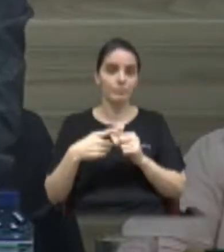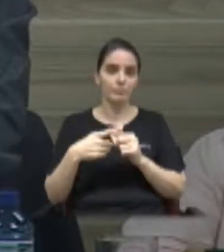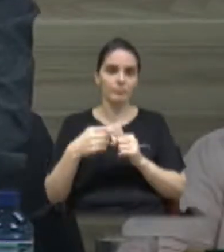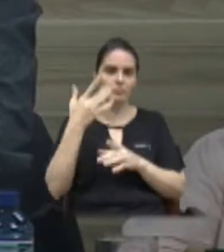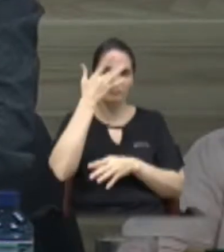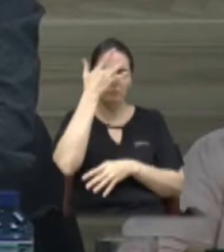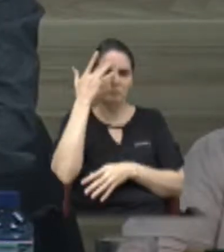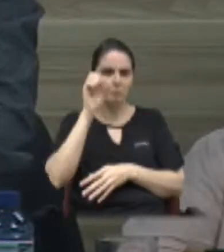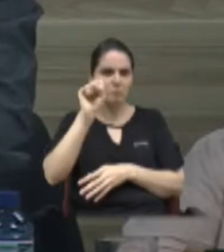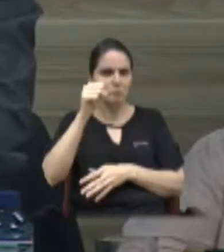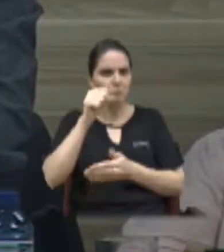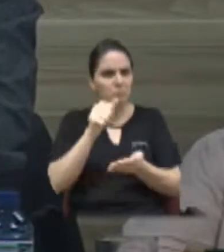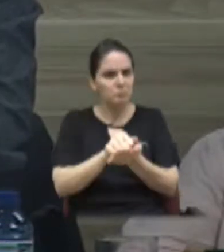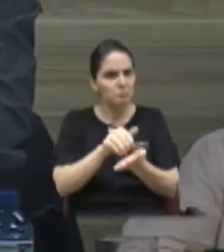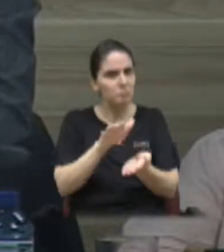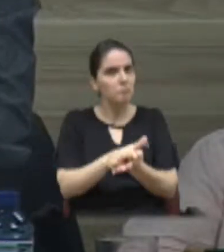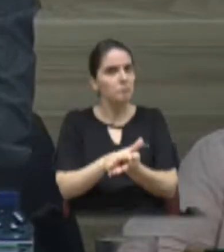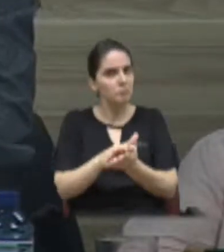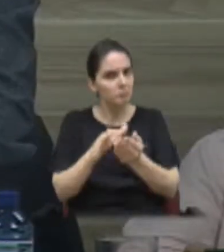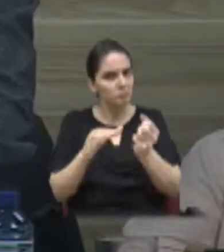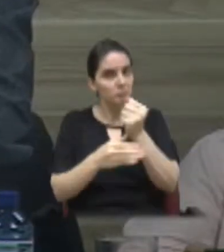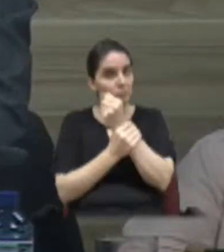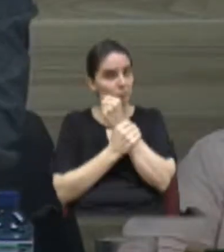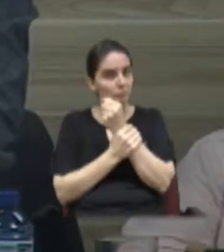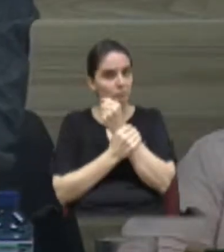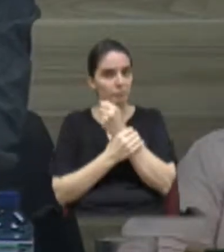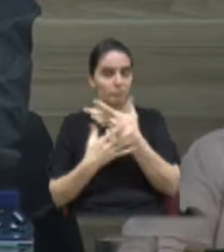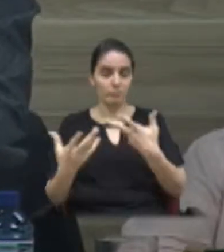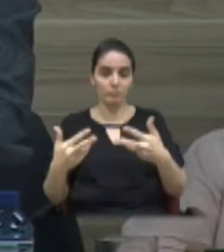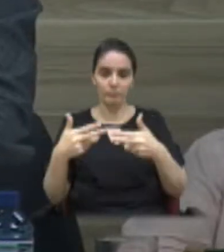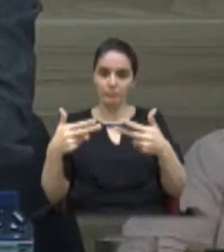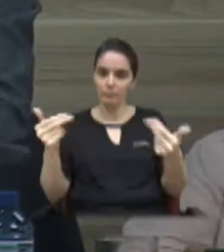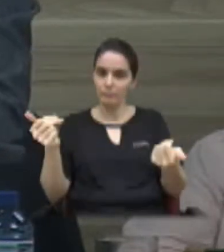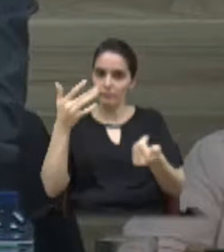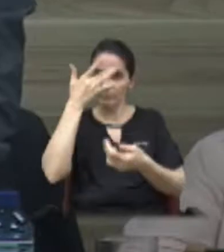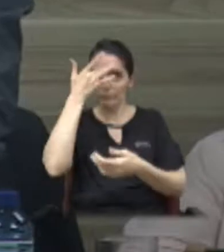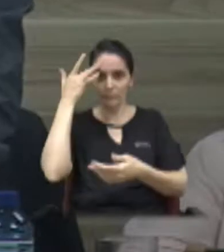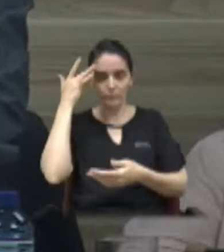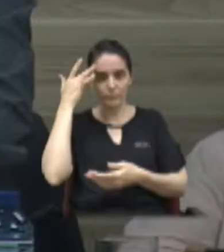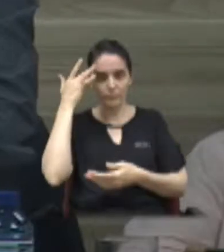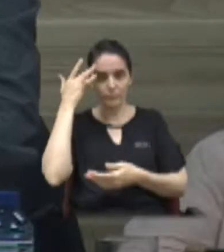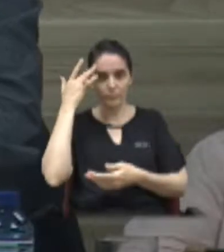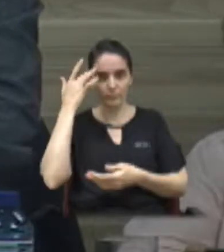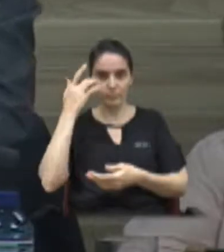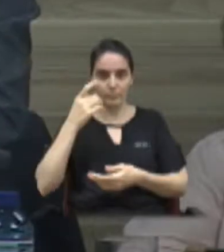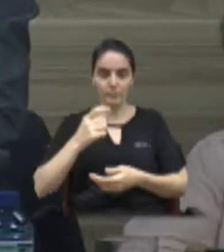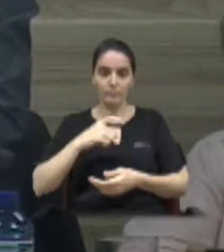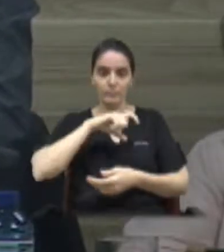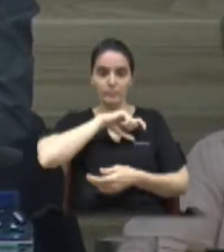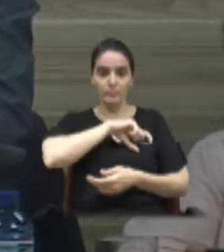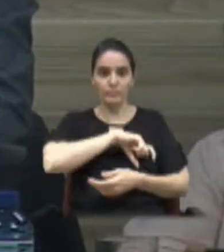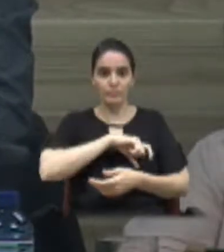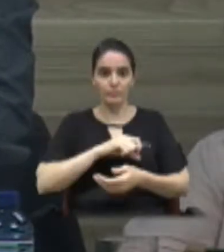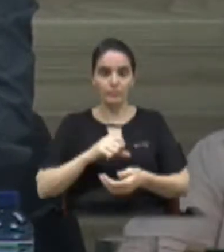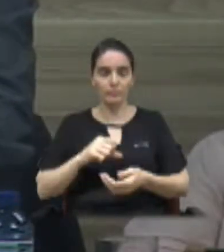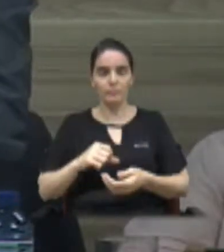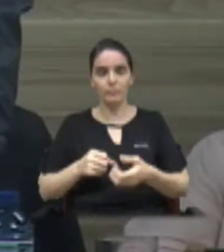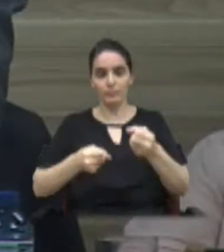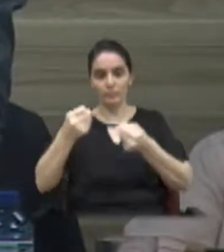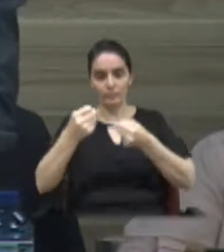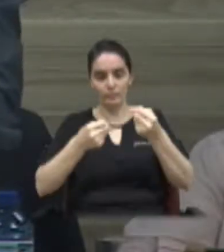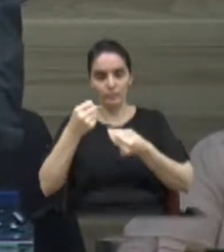multas consideradas graves e muita gente perde a carteira, além de não ter condição financeira para arcar com